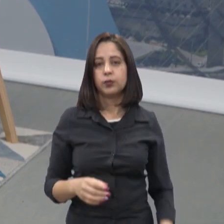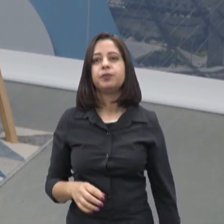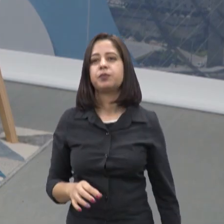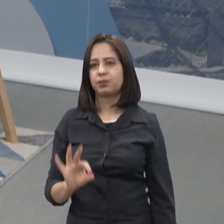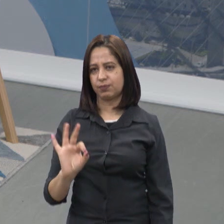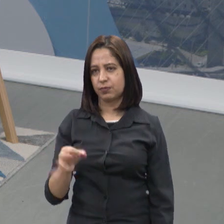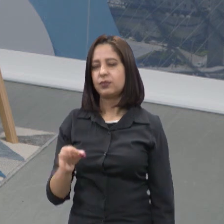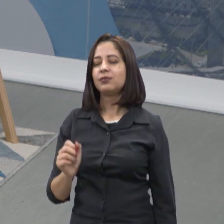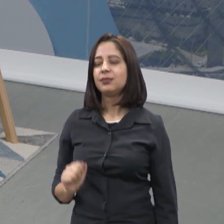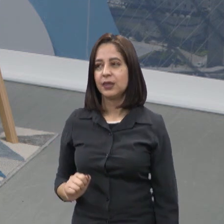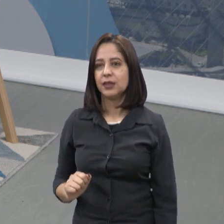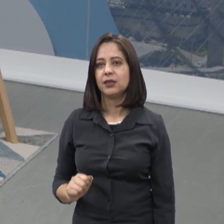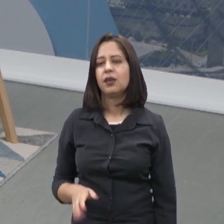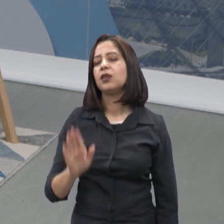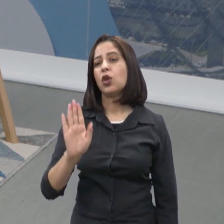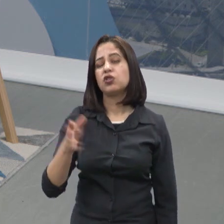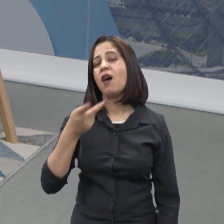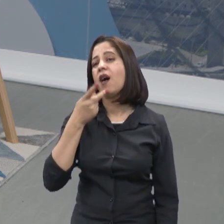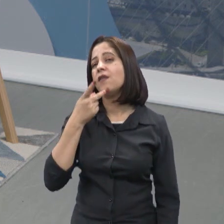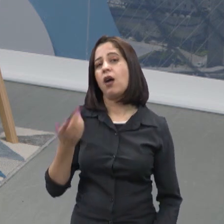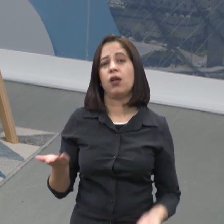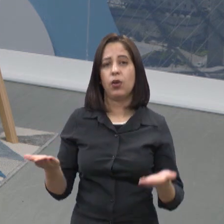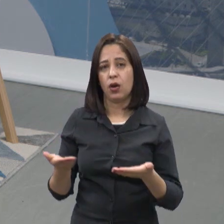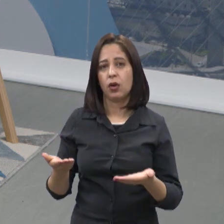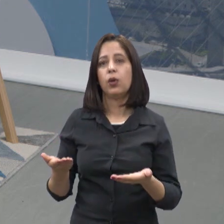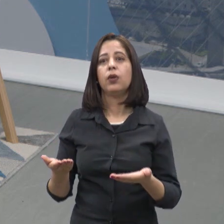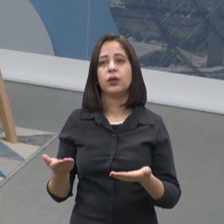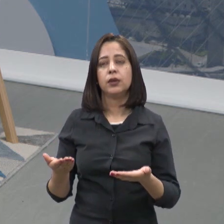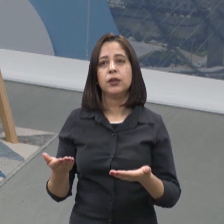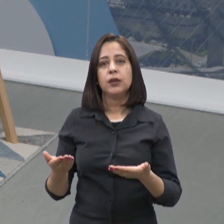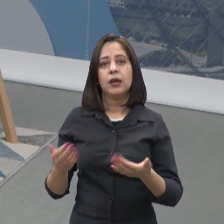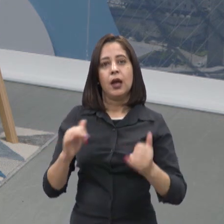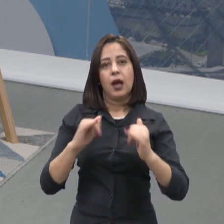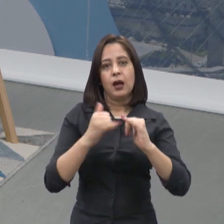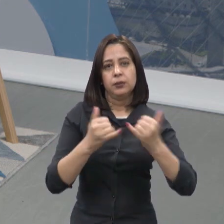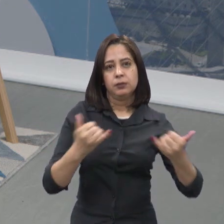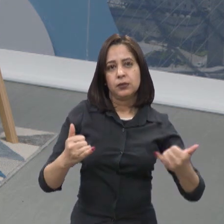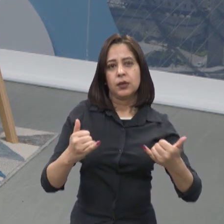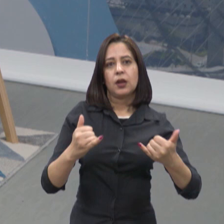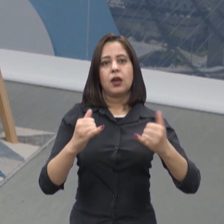como a gente vem discutindo até agora, a transição energética, fontes renováveis,